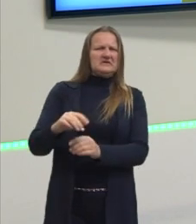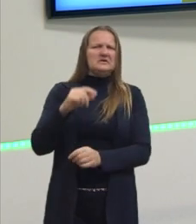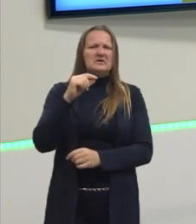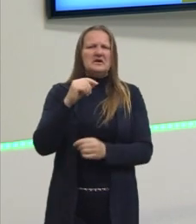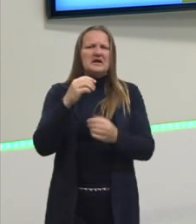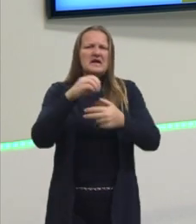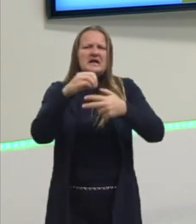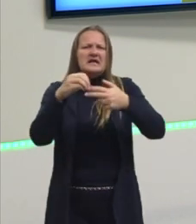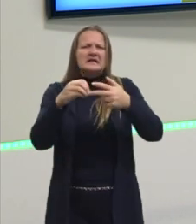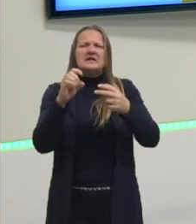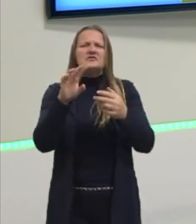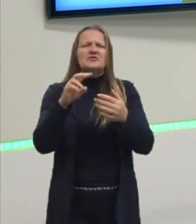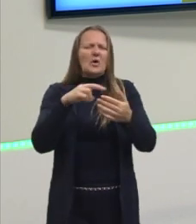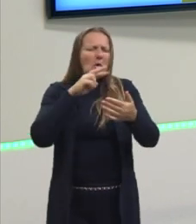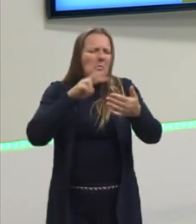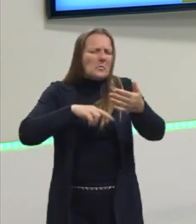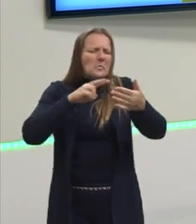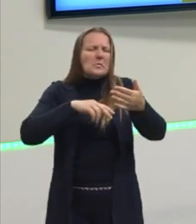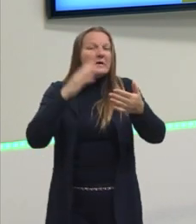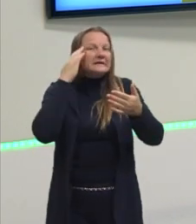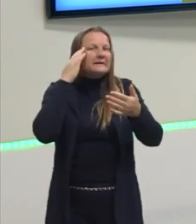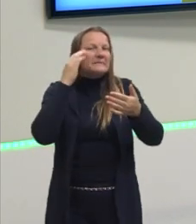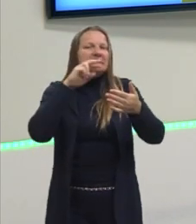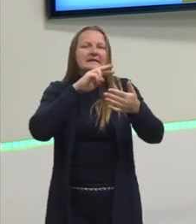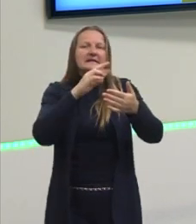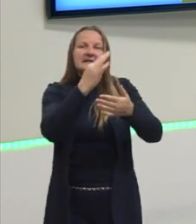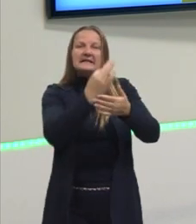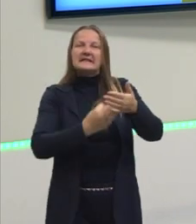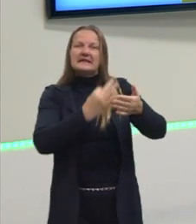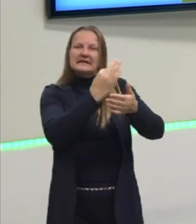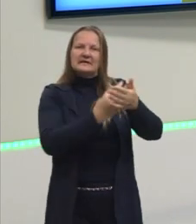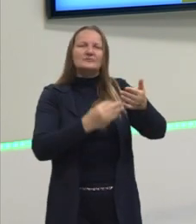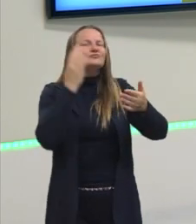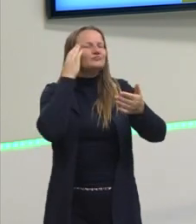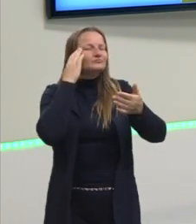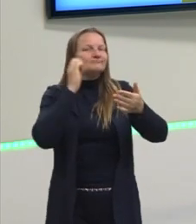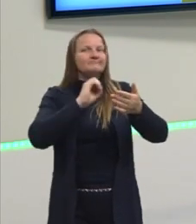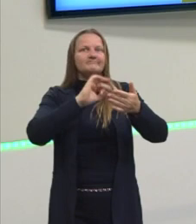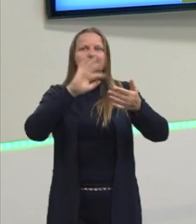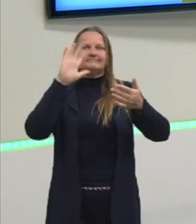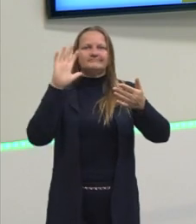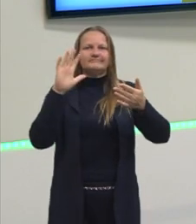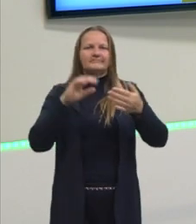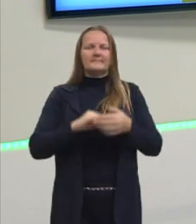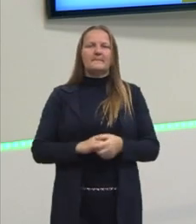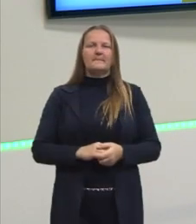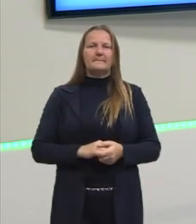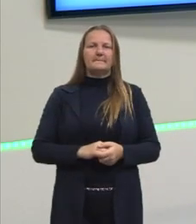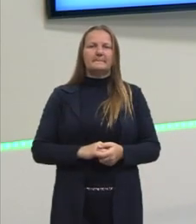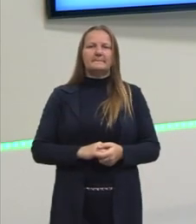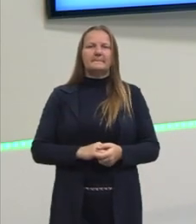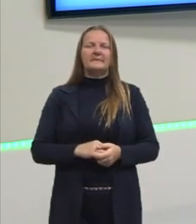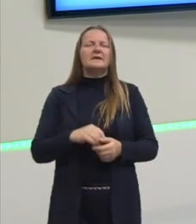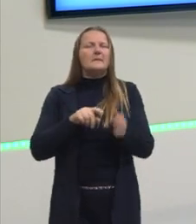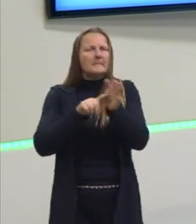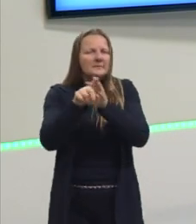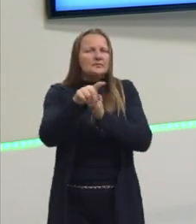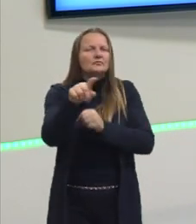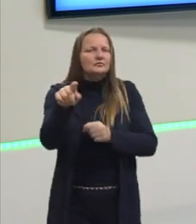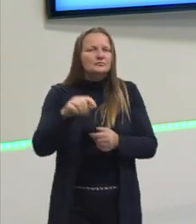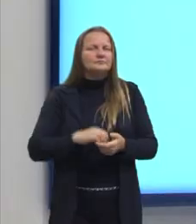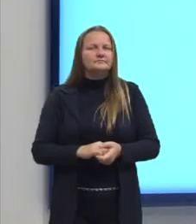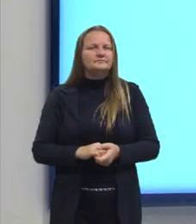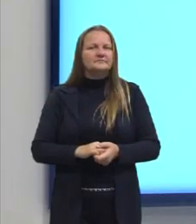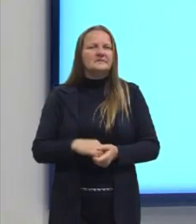só interpretação de texto. Tem que ler o texto e entender. E daí eu pergunto para vocês,